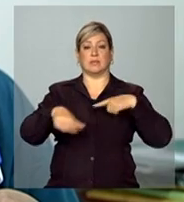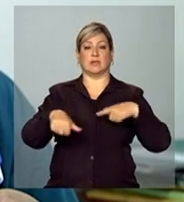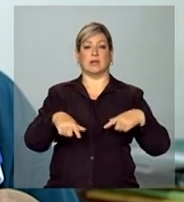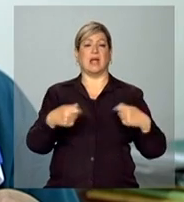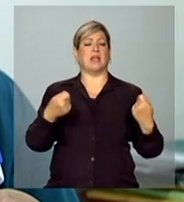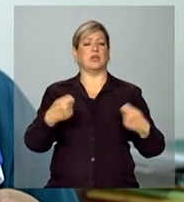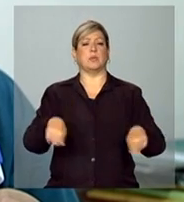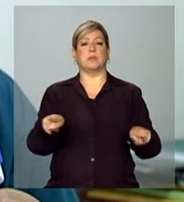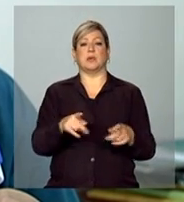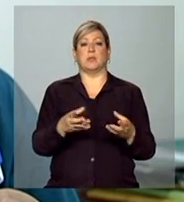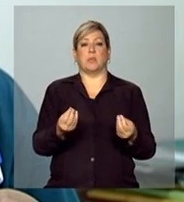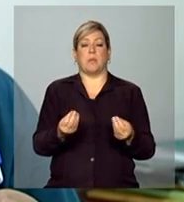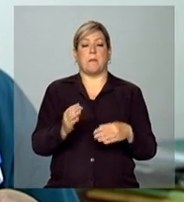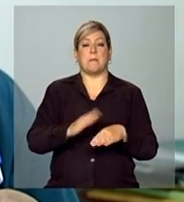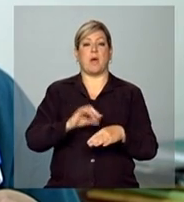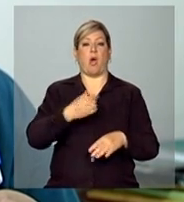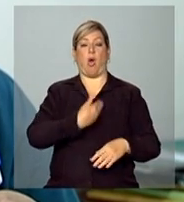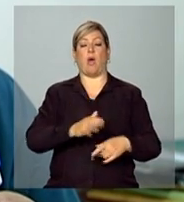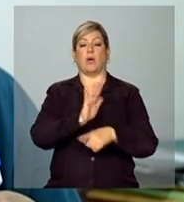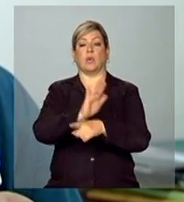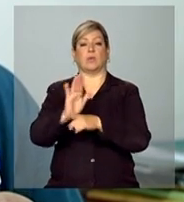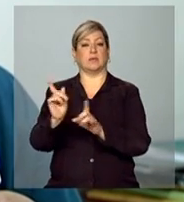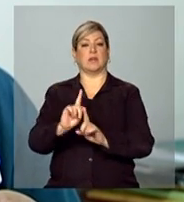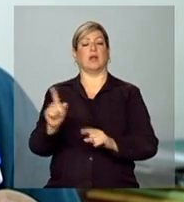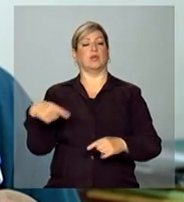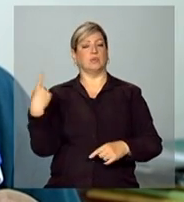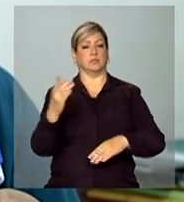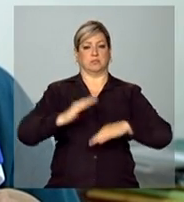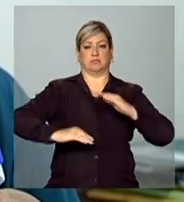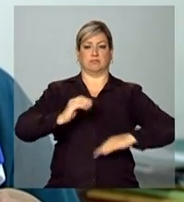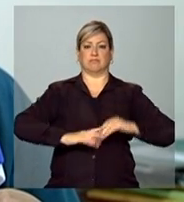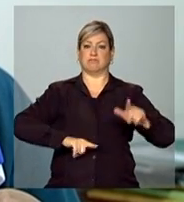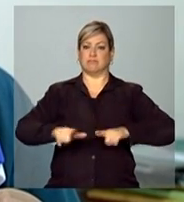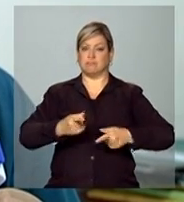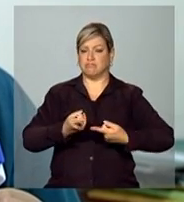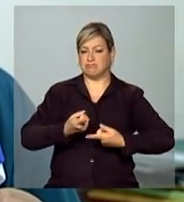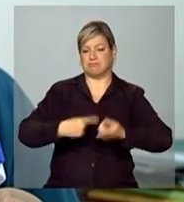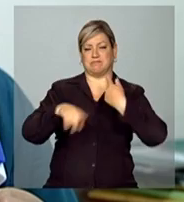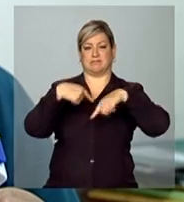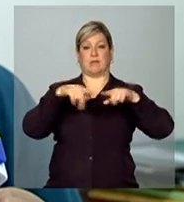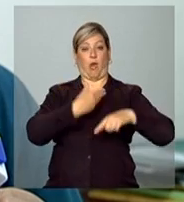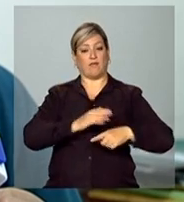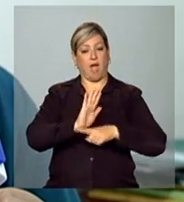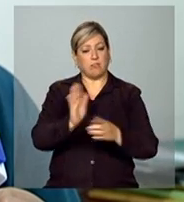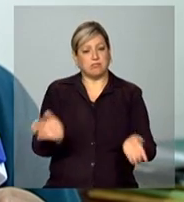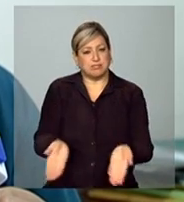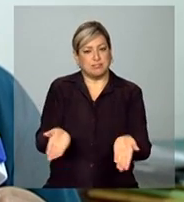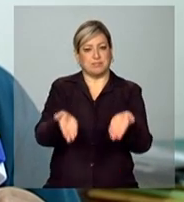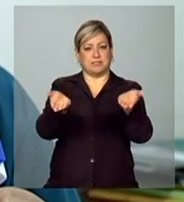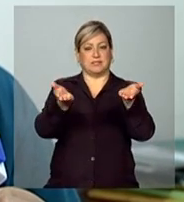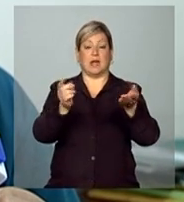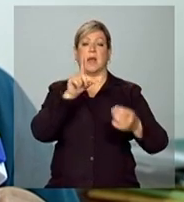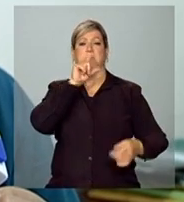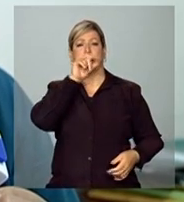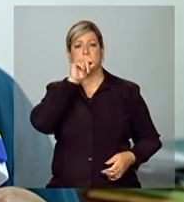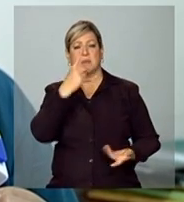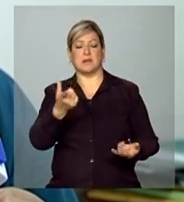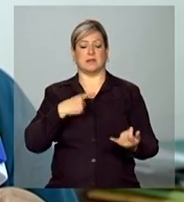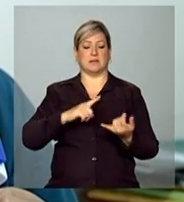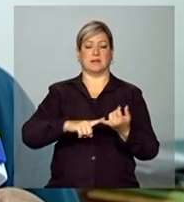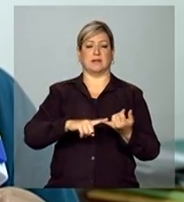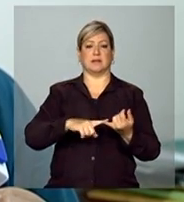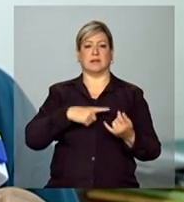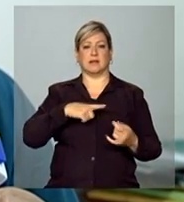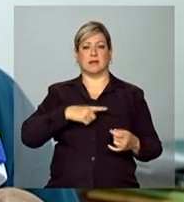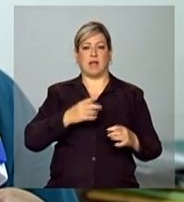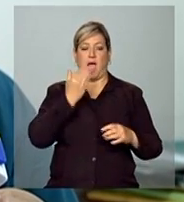tanto do auxílio do governo. Em seguida, é feito um projeto, seja a criação de aves, hortaliças, o